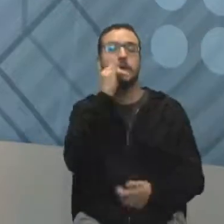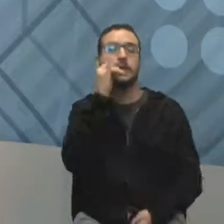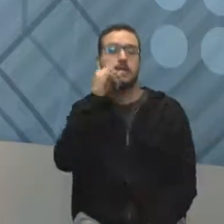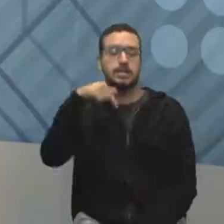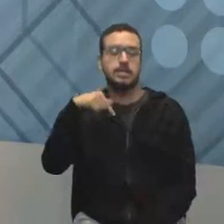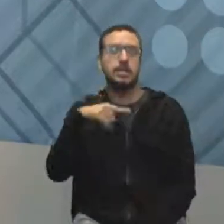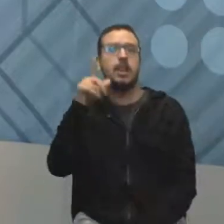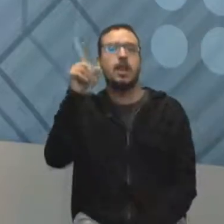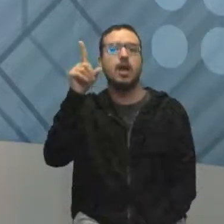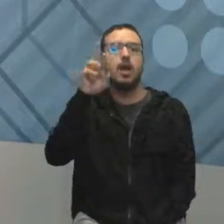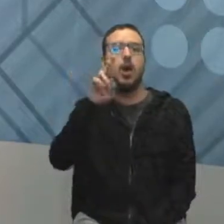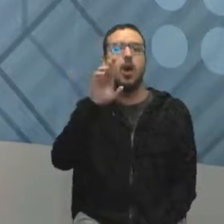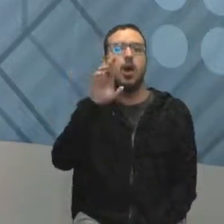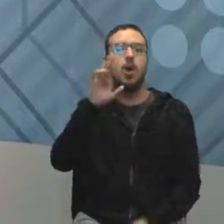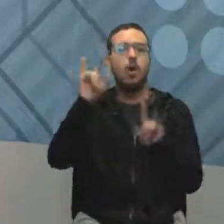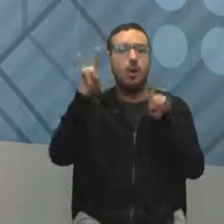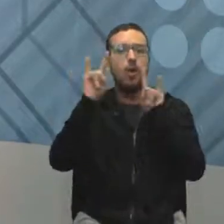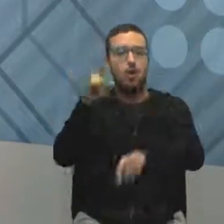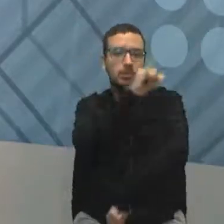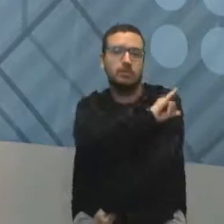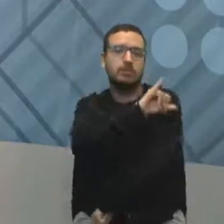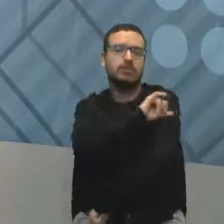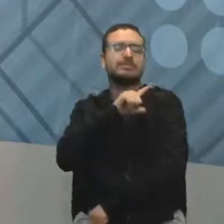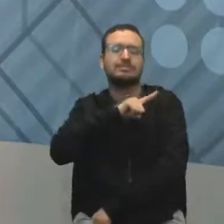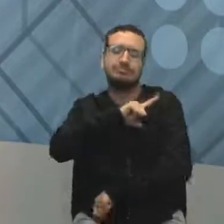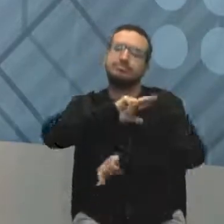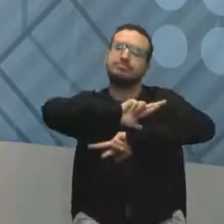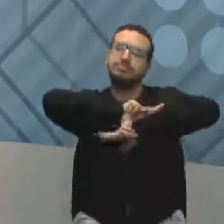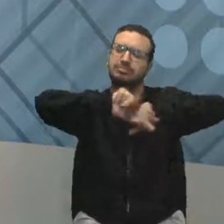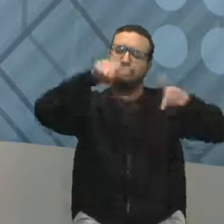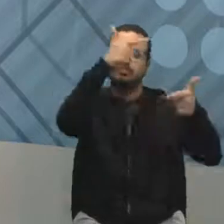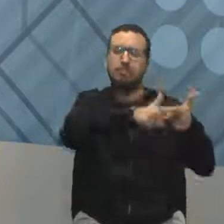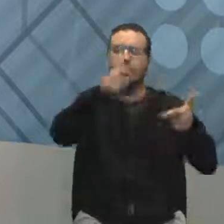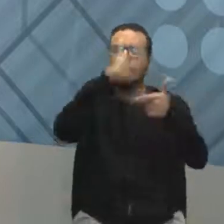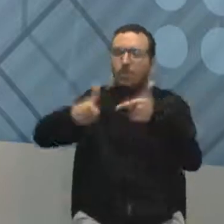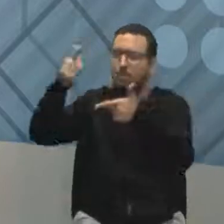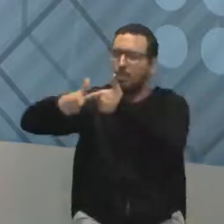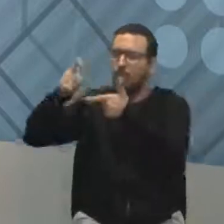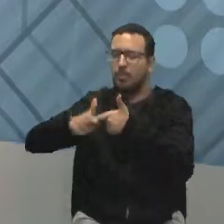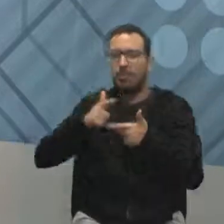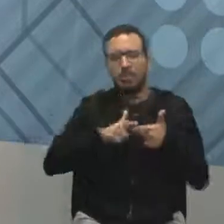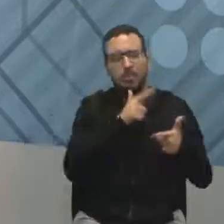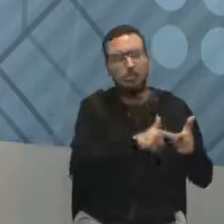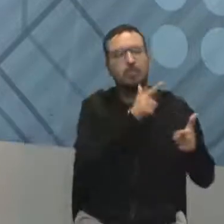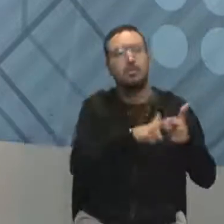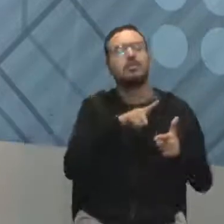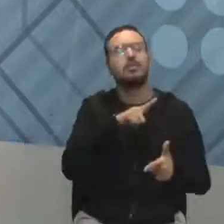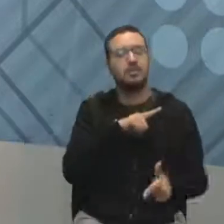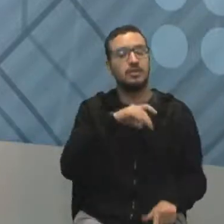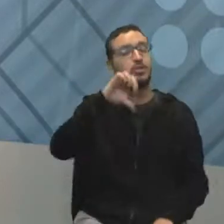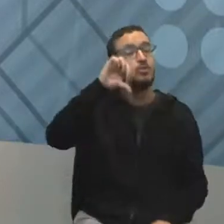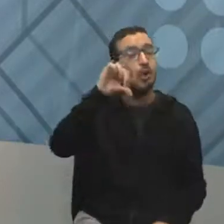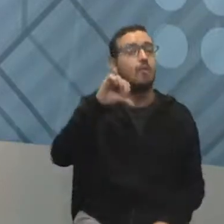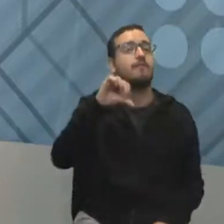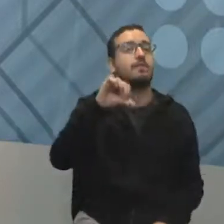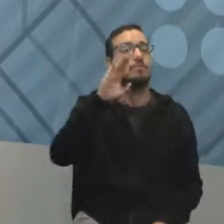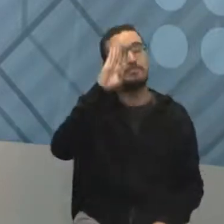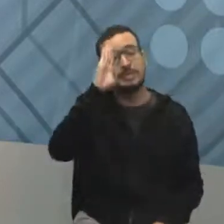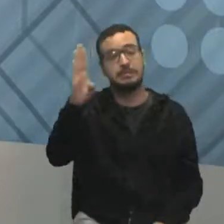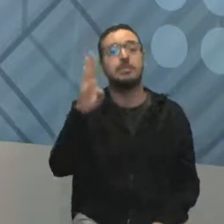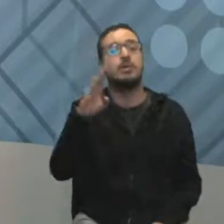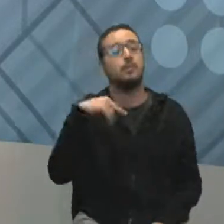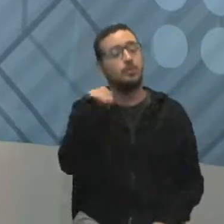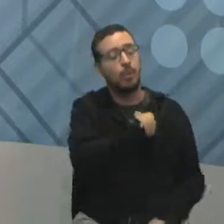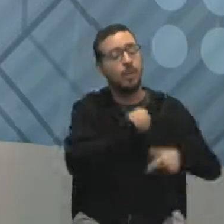aqui, lá no Rock in Rio, vários problemas estão acontecendo. São nove problemas principais muito sérios. E nós